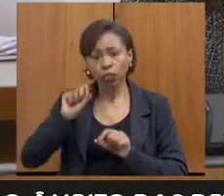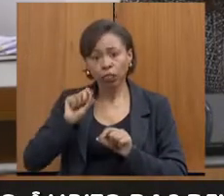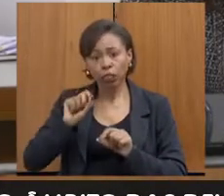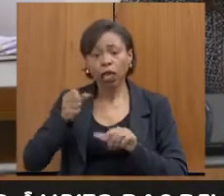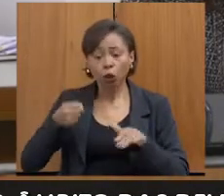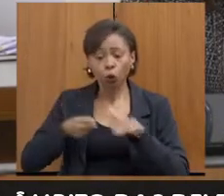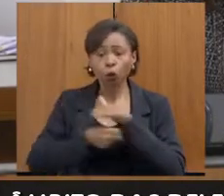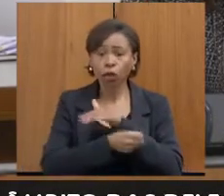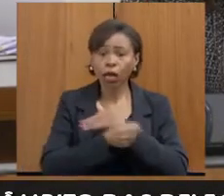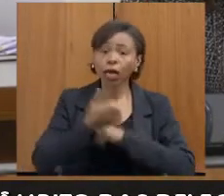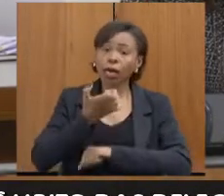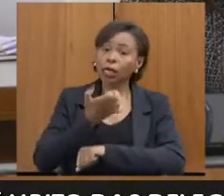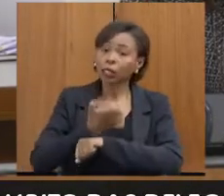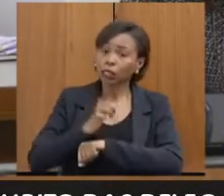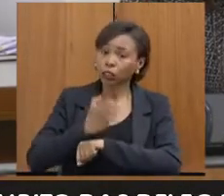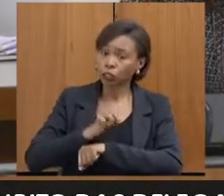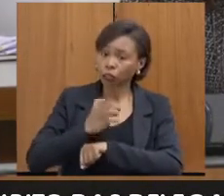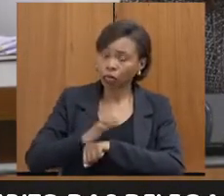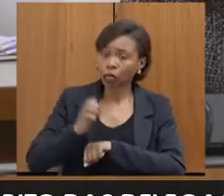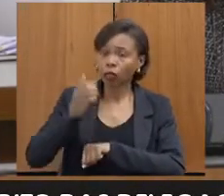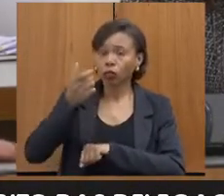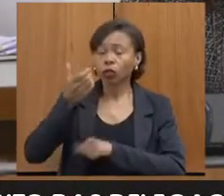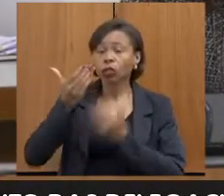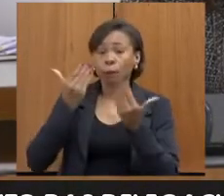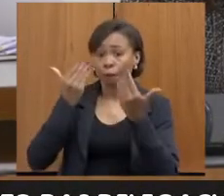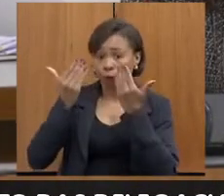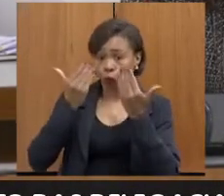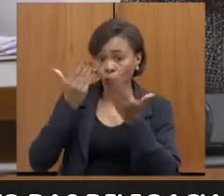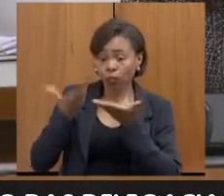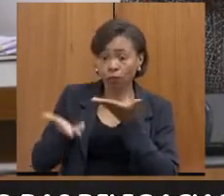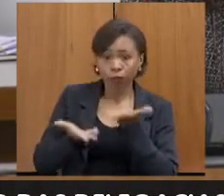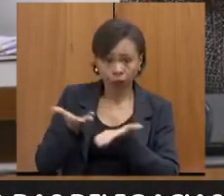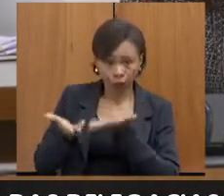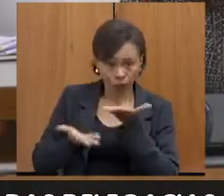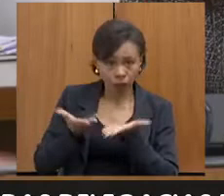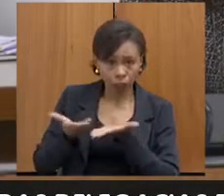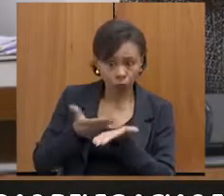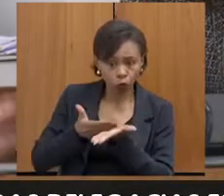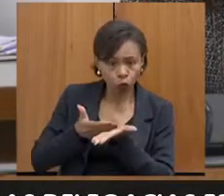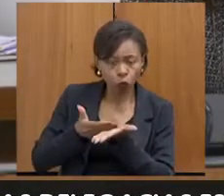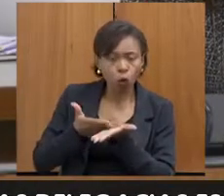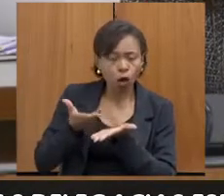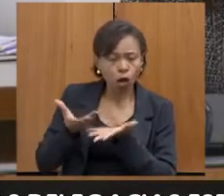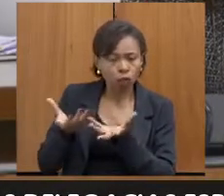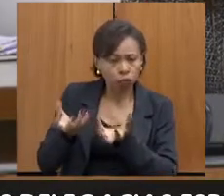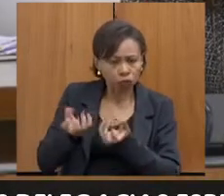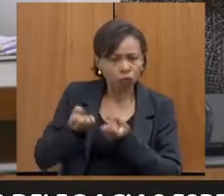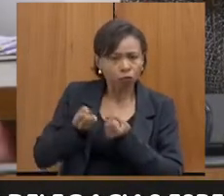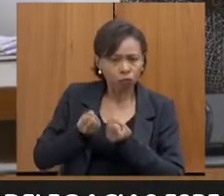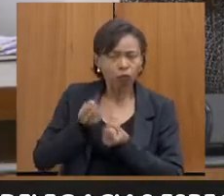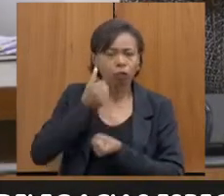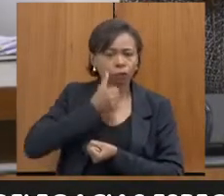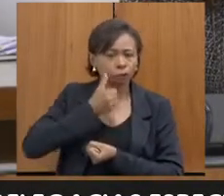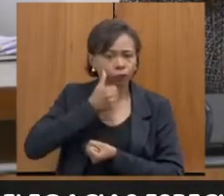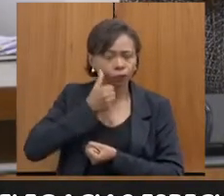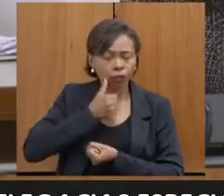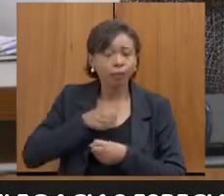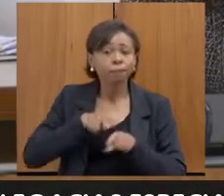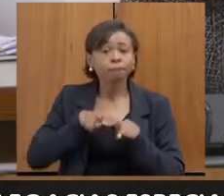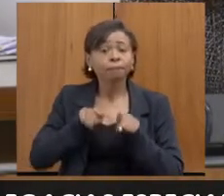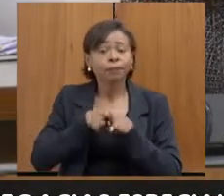estagiários, inicialmente estagiários de psicologia para fazer esse atendimento inicial, para poder fazer esse acolhimento da mulher, e também